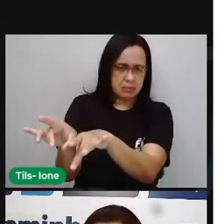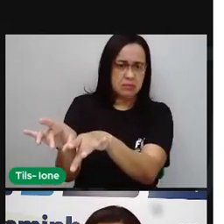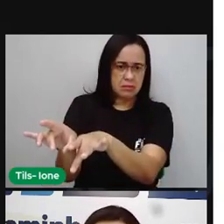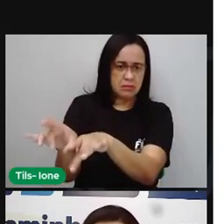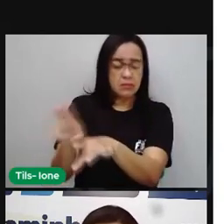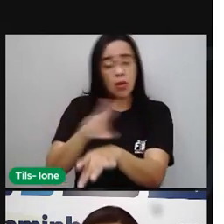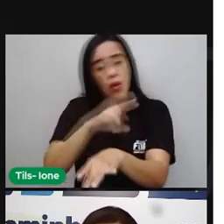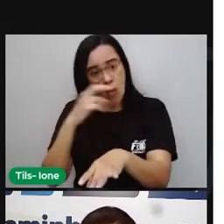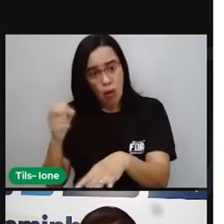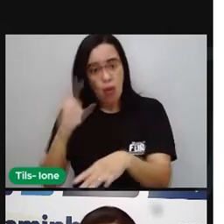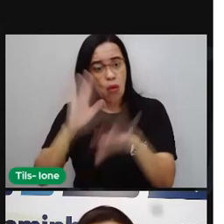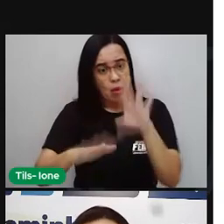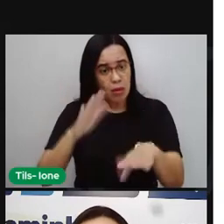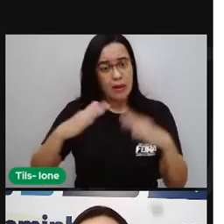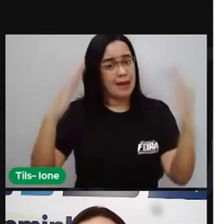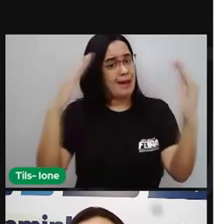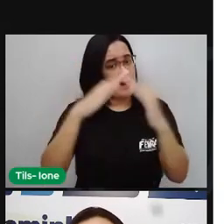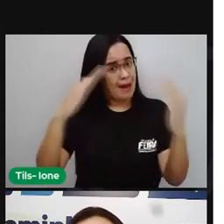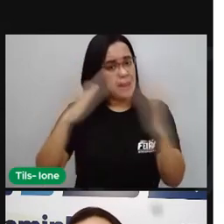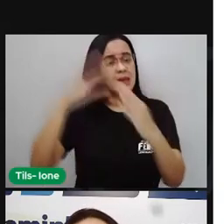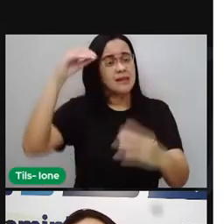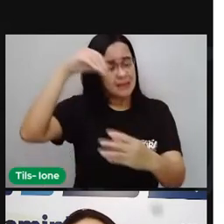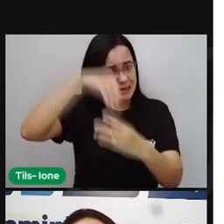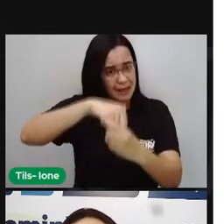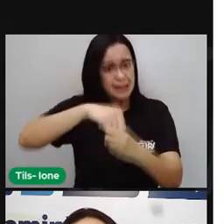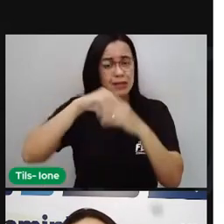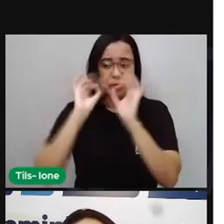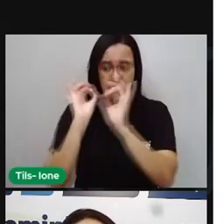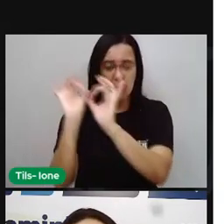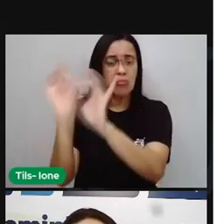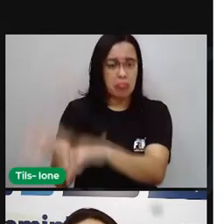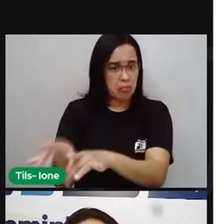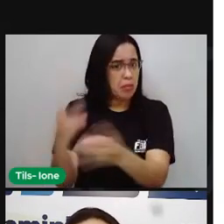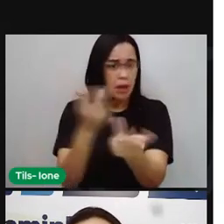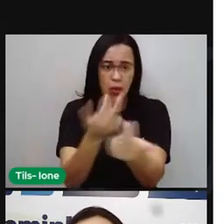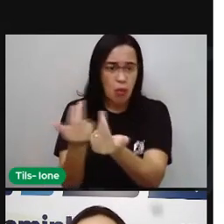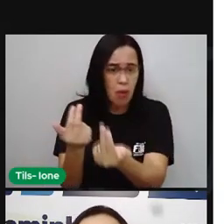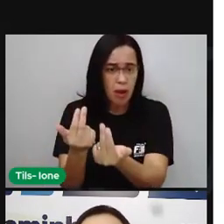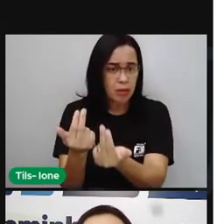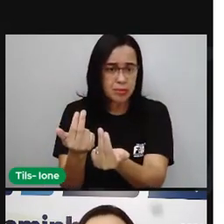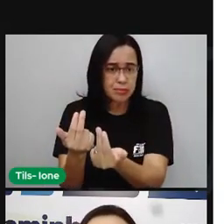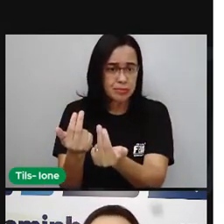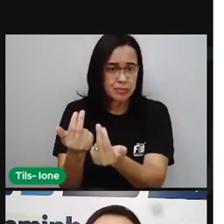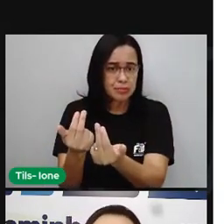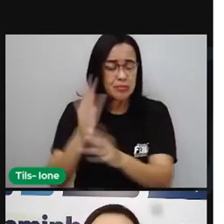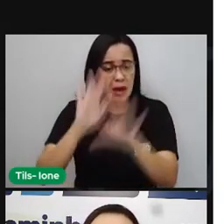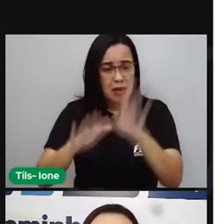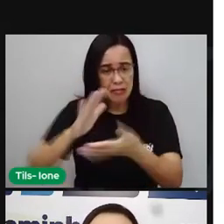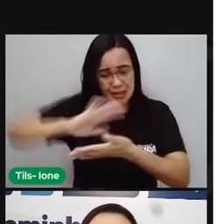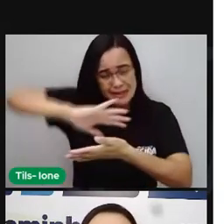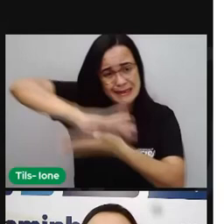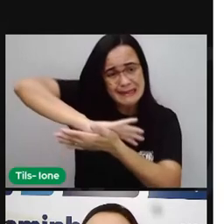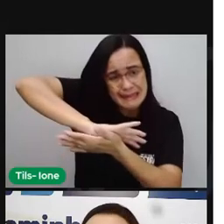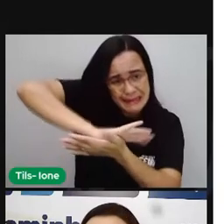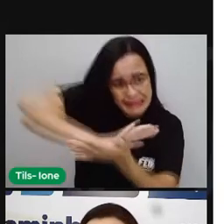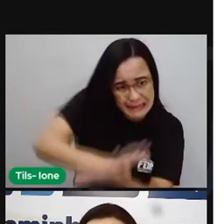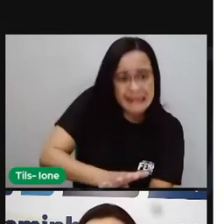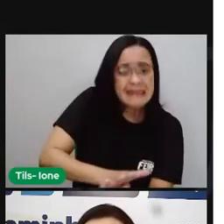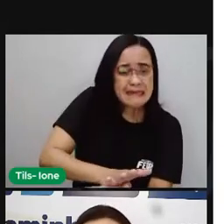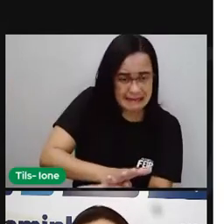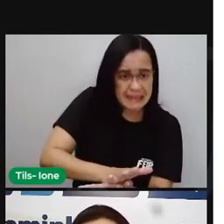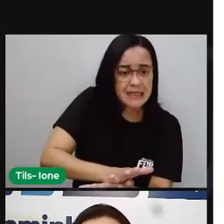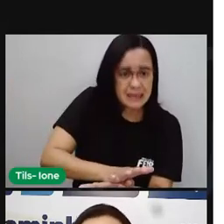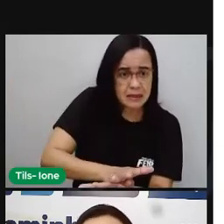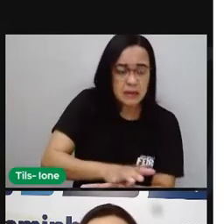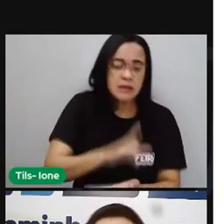então nas suas próprias casas. E aí, sendo maltratados, né? Isolados, como se eles só fossem